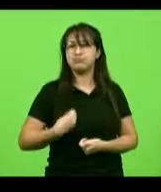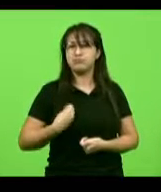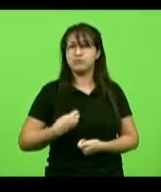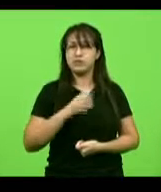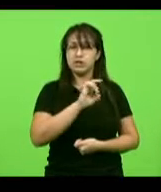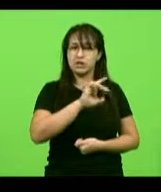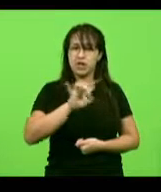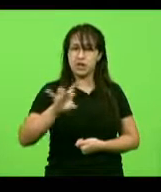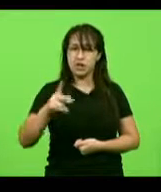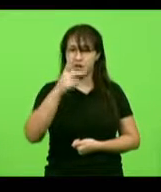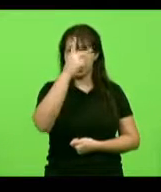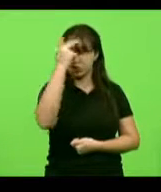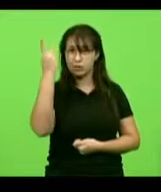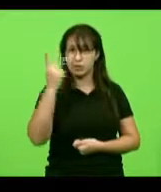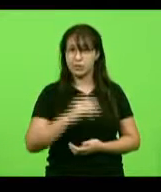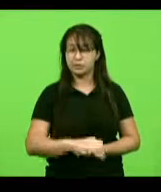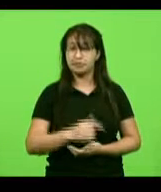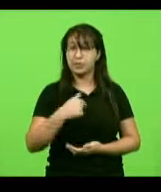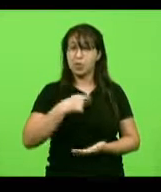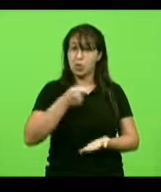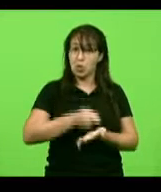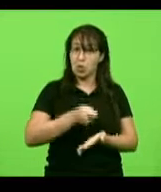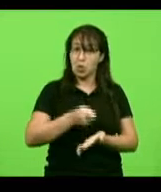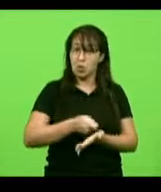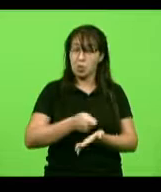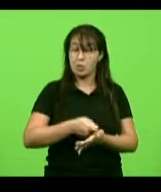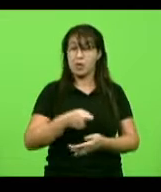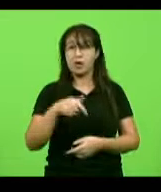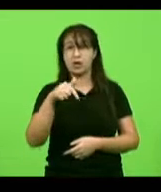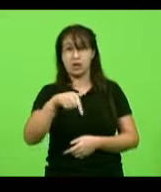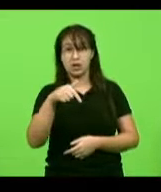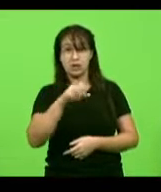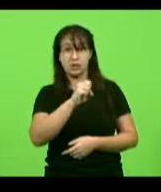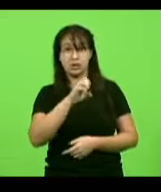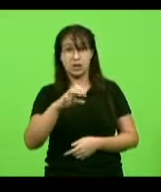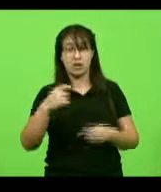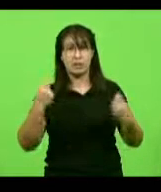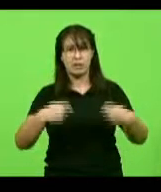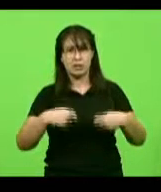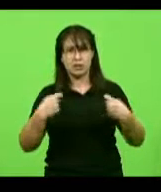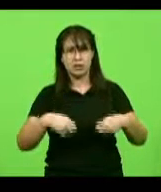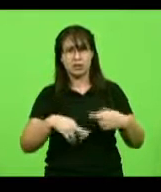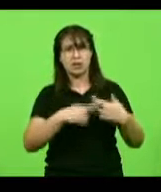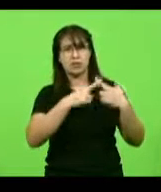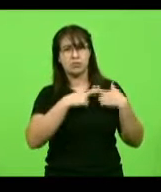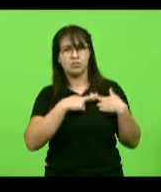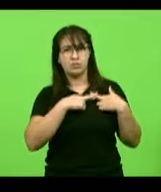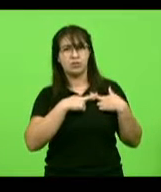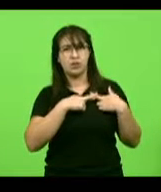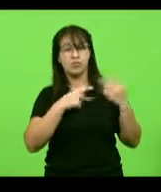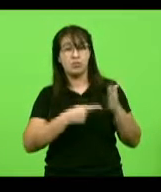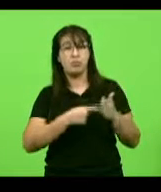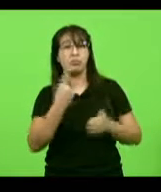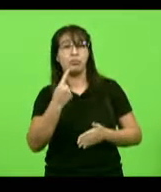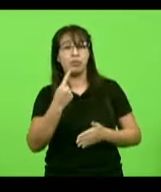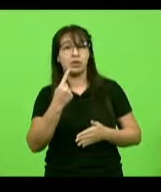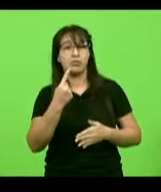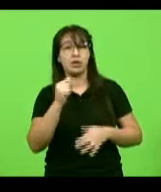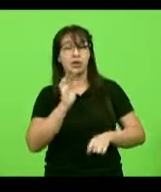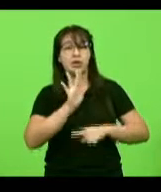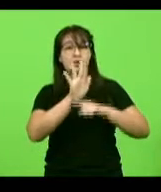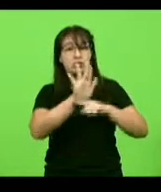cobrado, inclusive, que Santa Catarina também seja protagonista nisso, que possa, inclusive, buscar junto aos